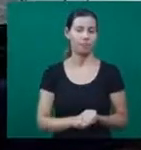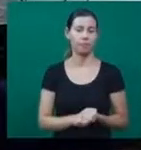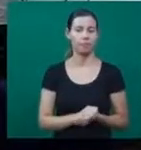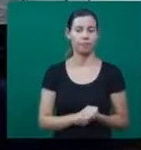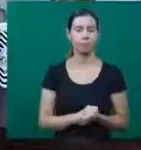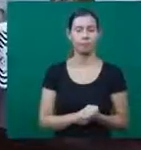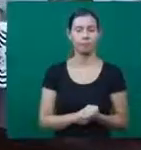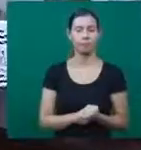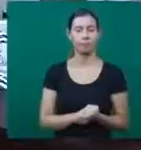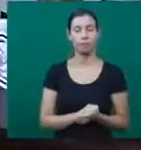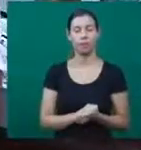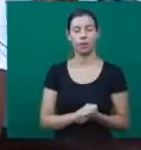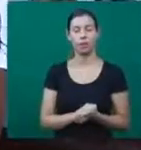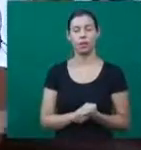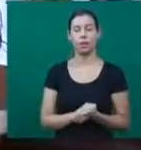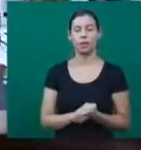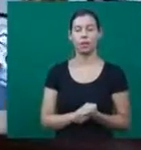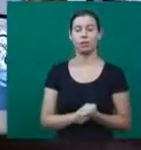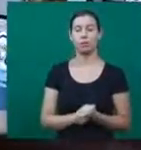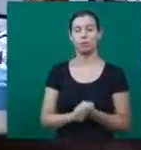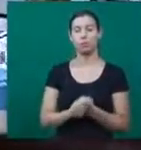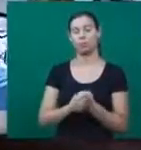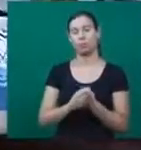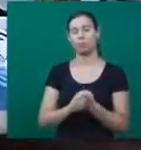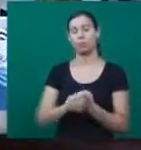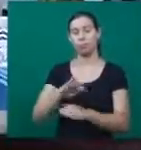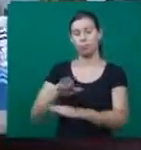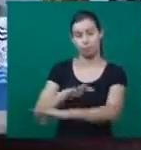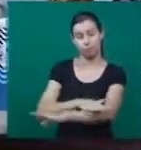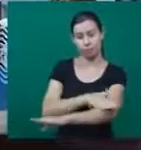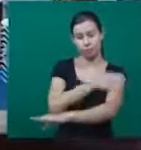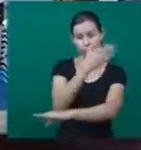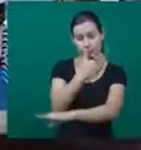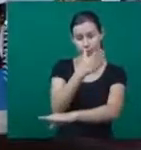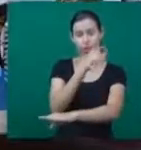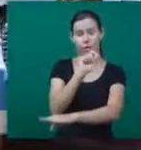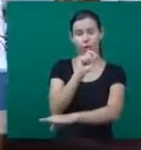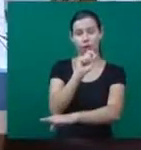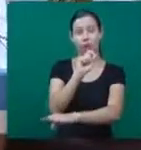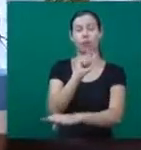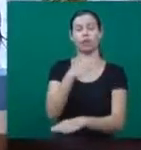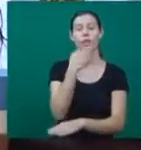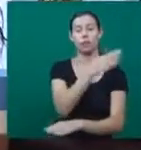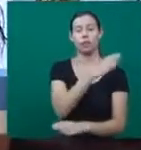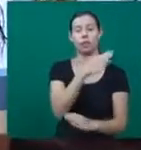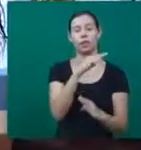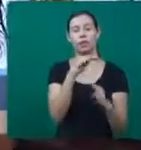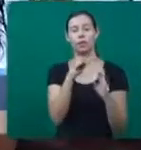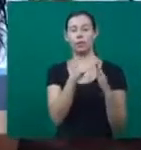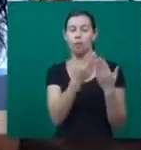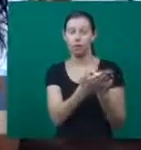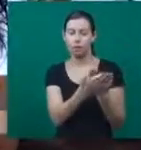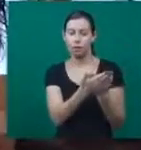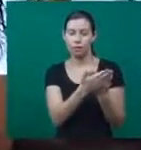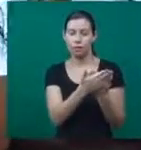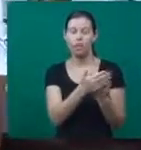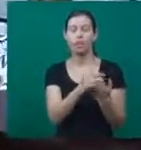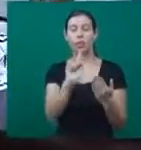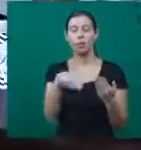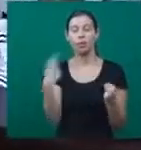geração. Ela fica na creche meio período e o restante do tempo ela passa comigo. Consigo fazer bastante coisa com ela aqui. Ela fica bem